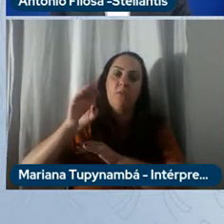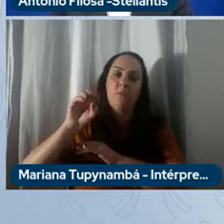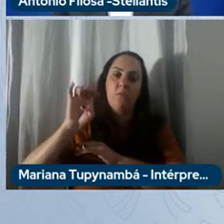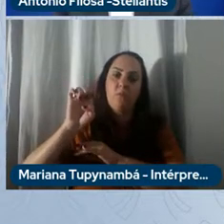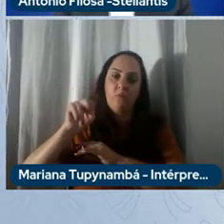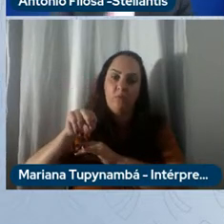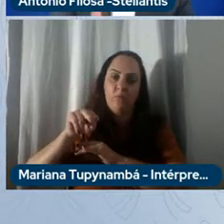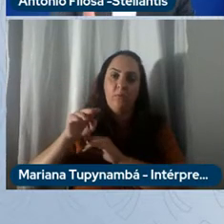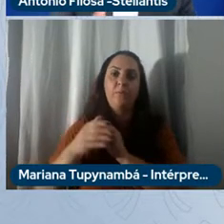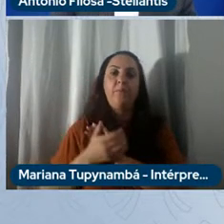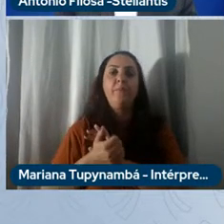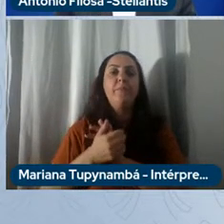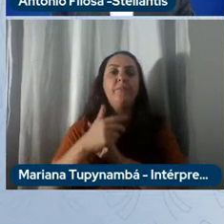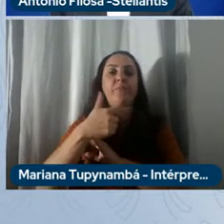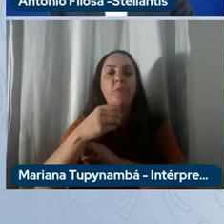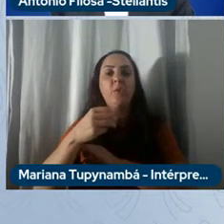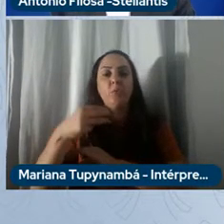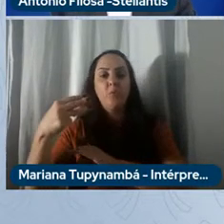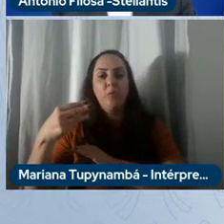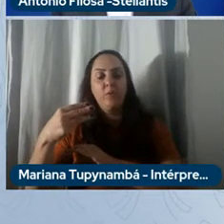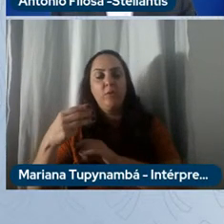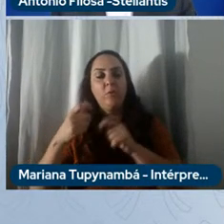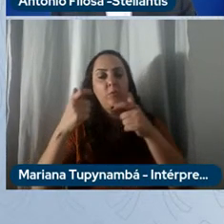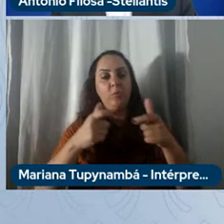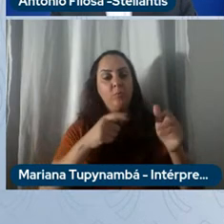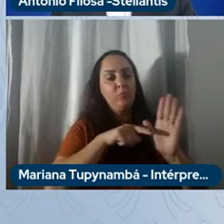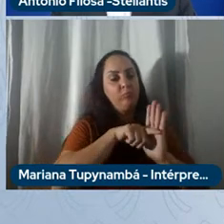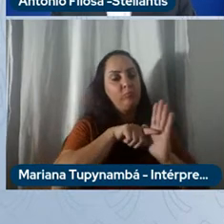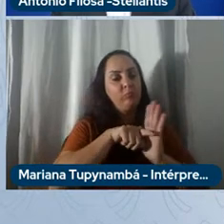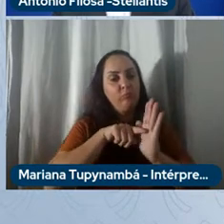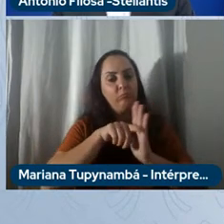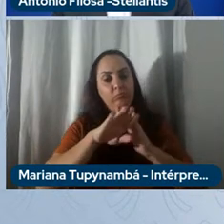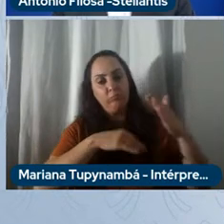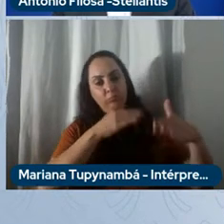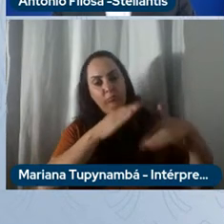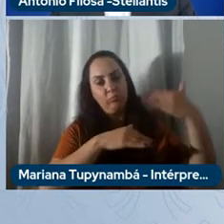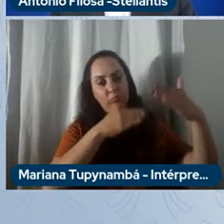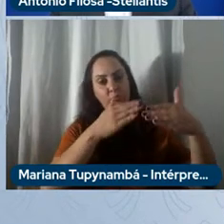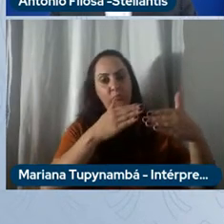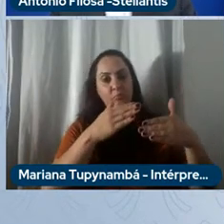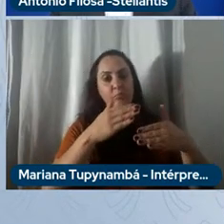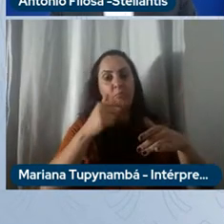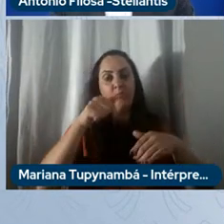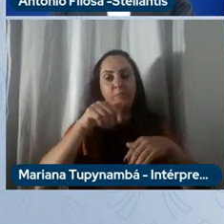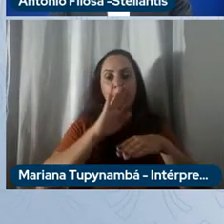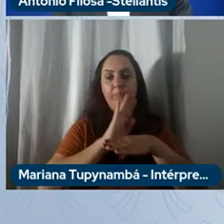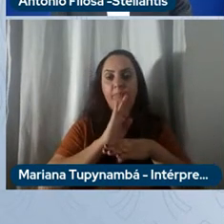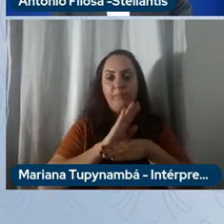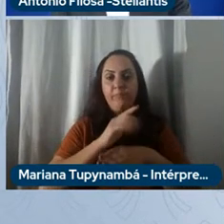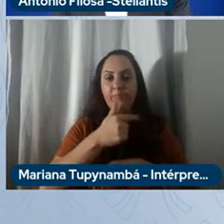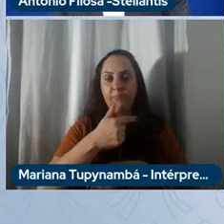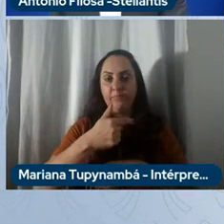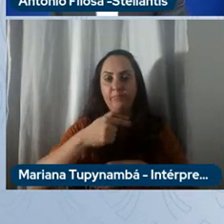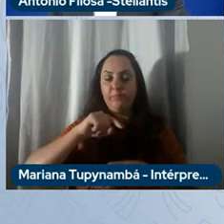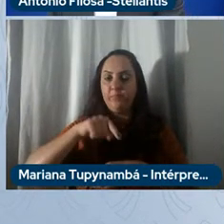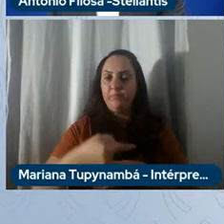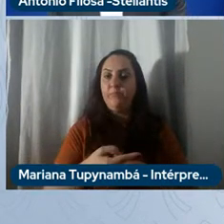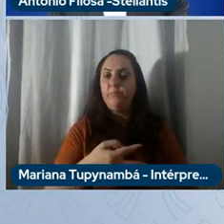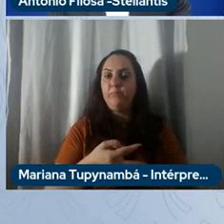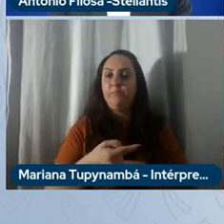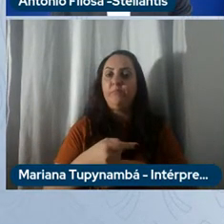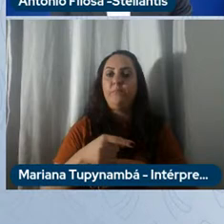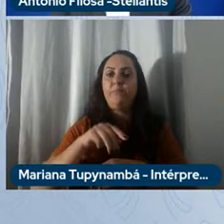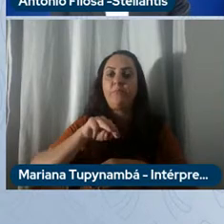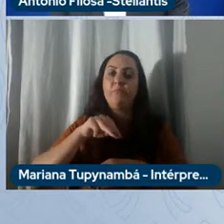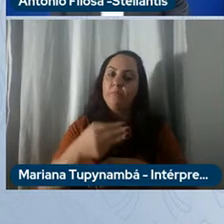pesquisa e desenvolvimento que hoje dá trabalho a dois mil funcionários em Betim. Em 2015 como foi